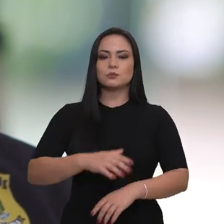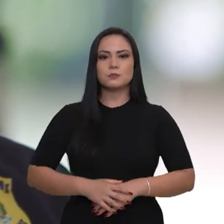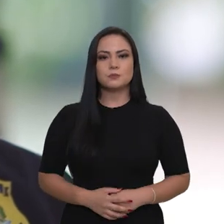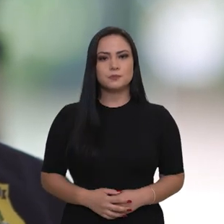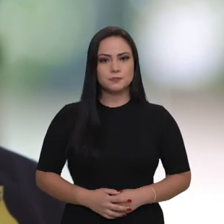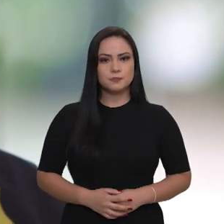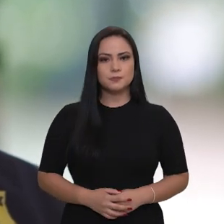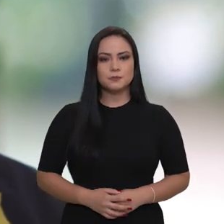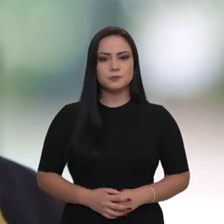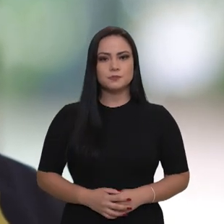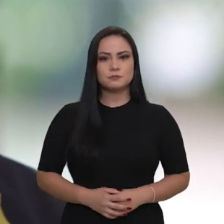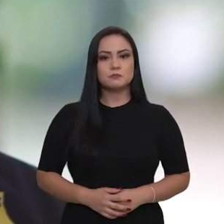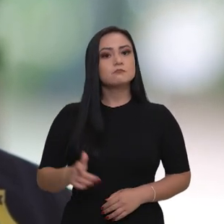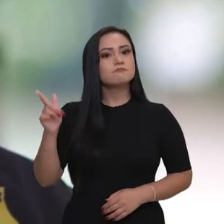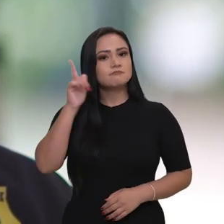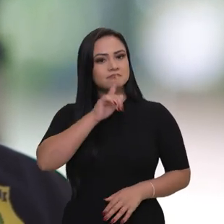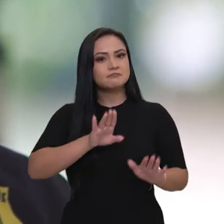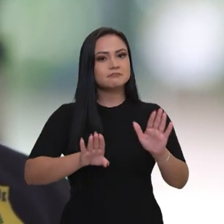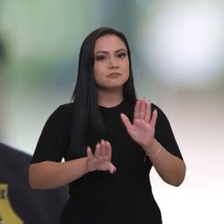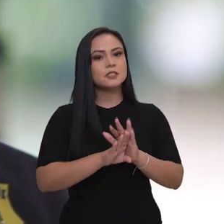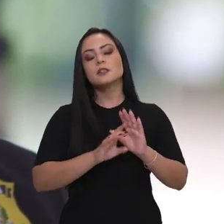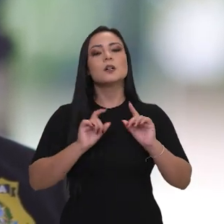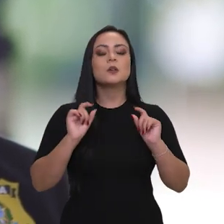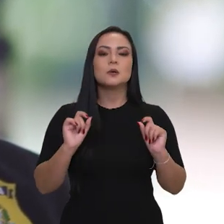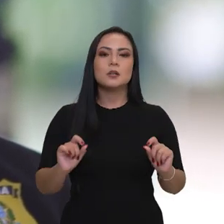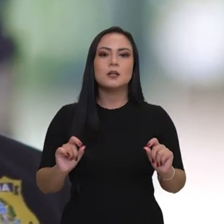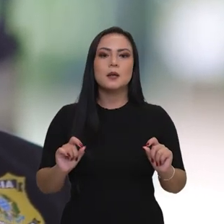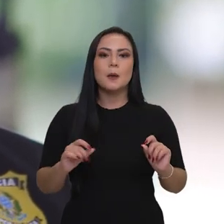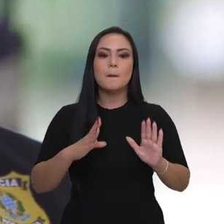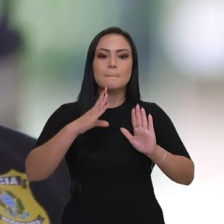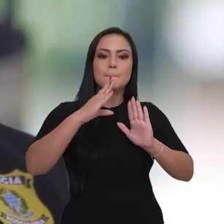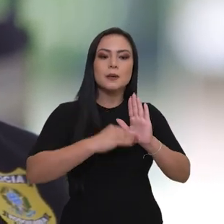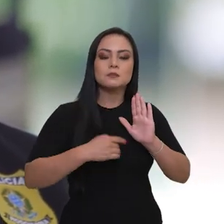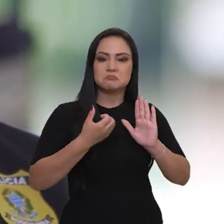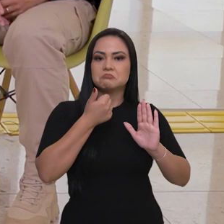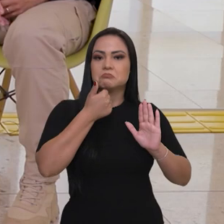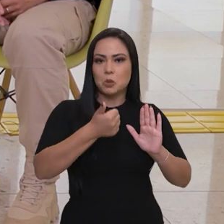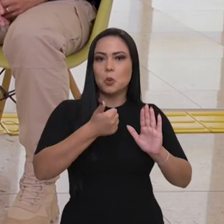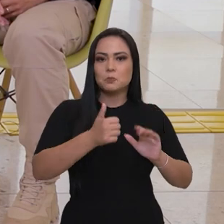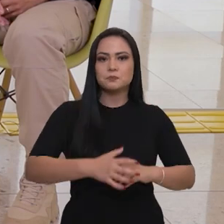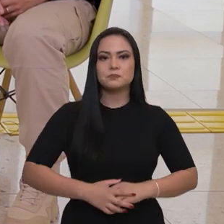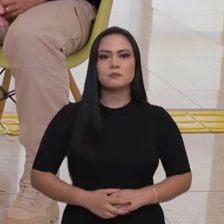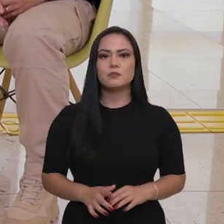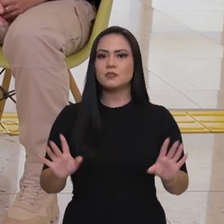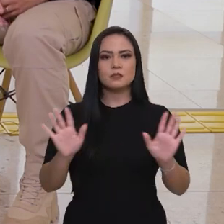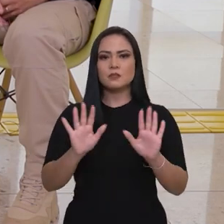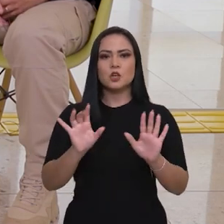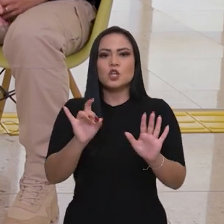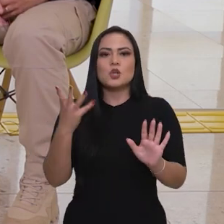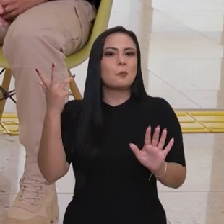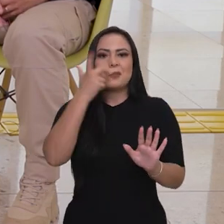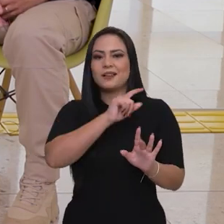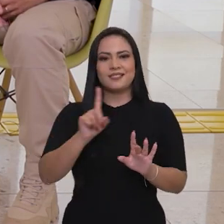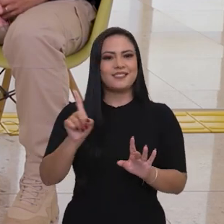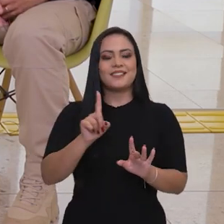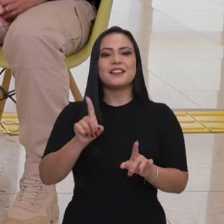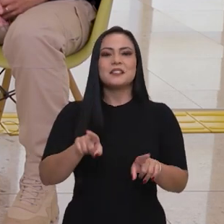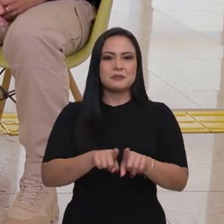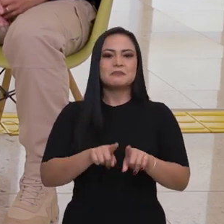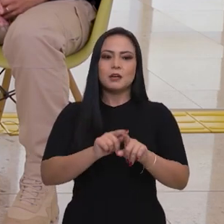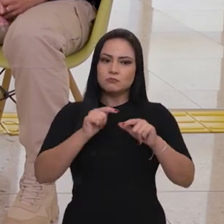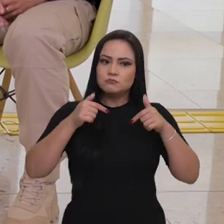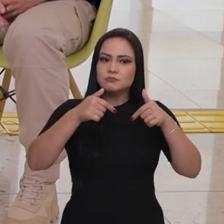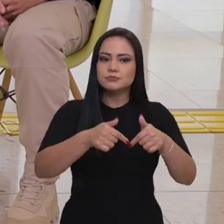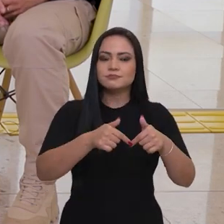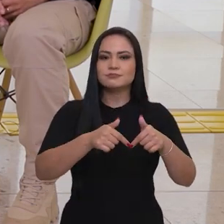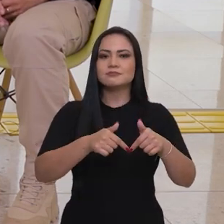e conseguimos chegar a um padrão muito bom. Não, ele não é só bonito, ele também